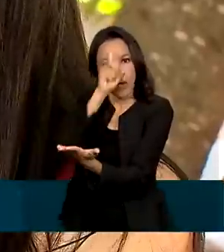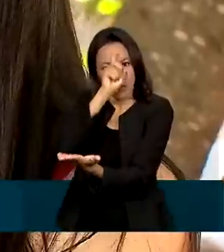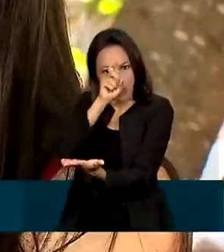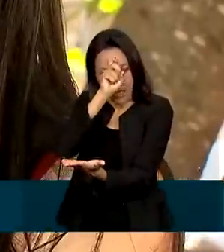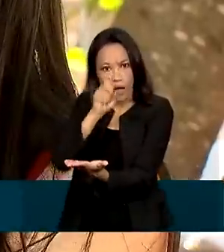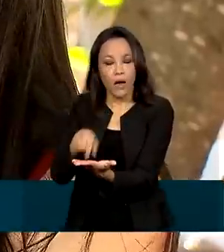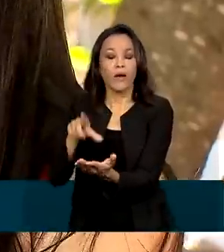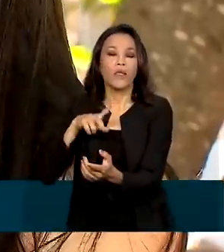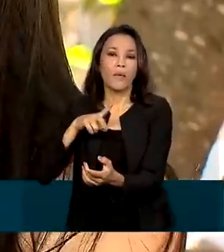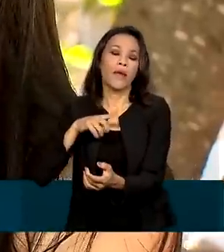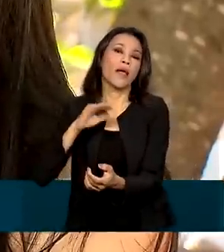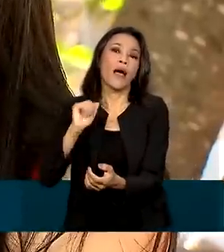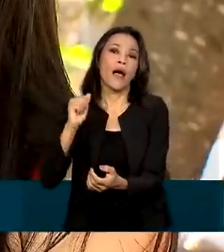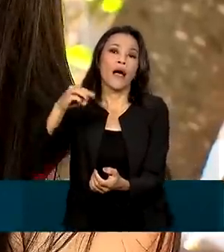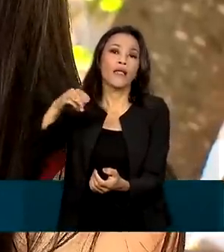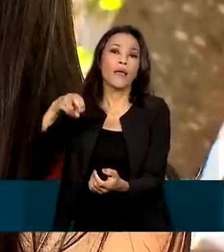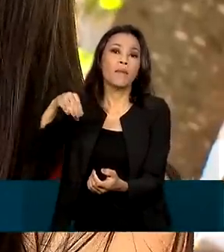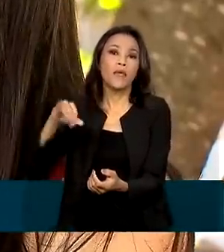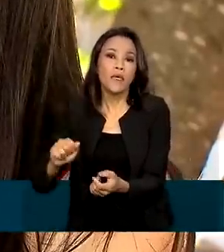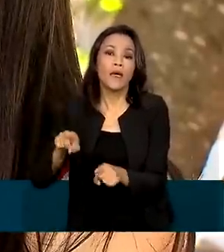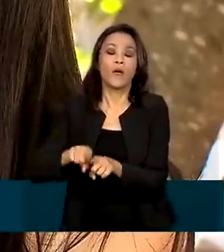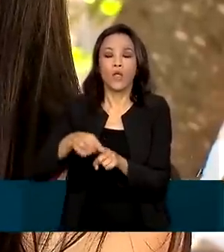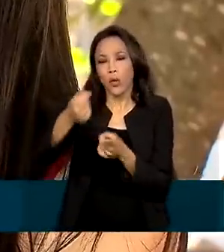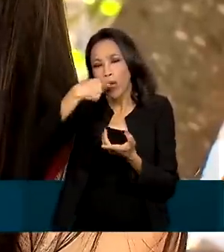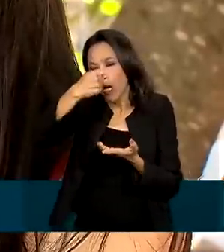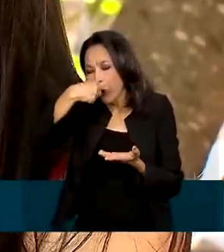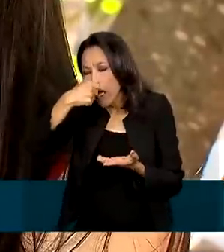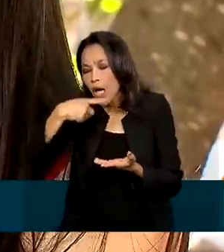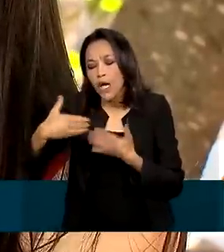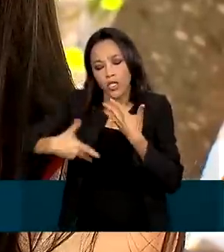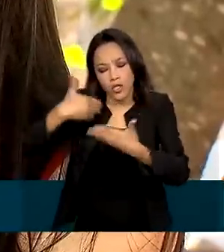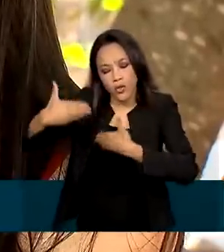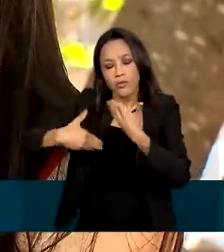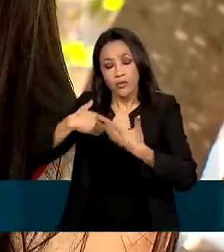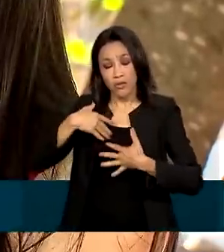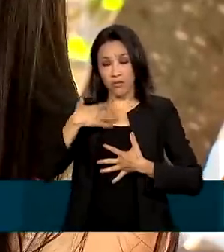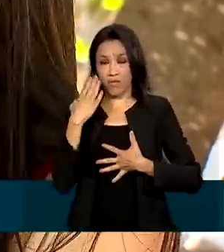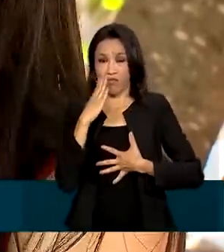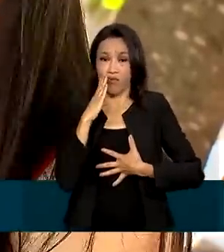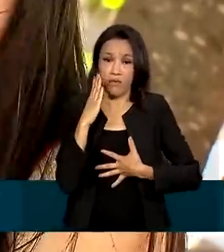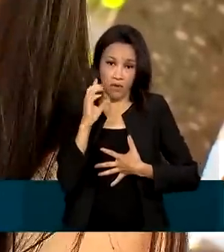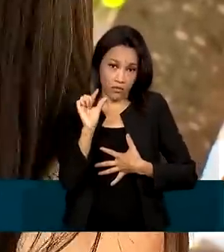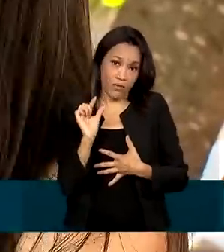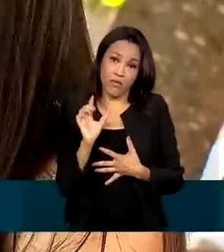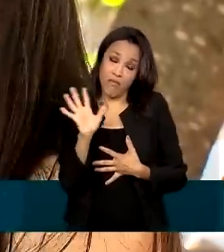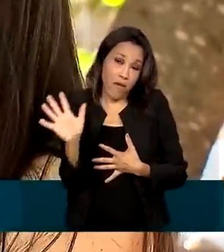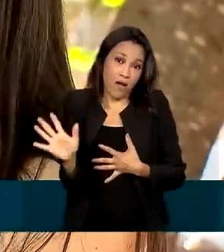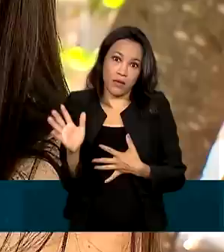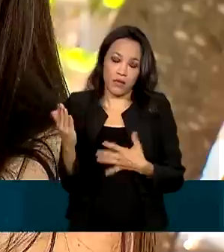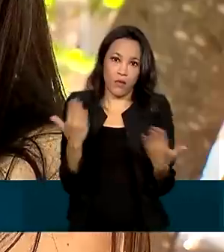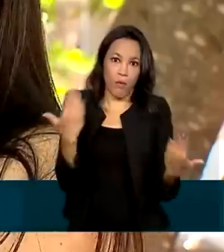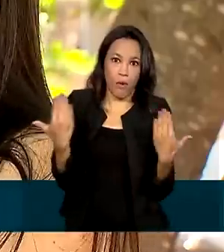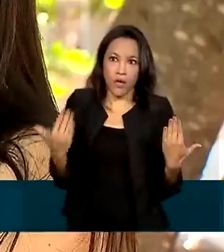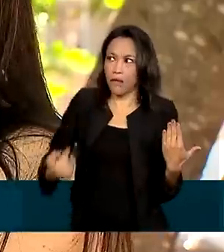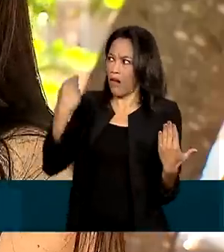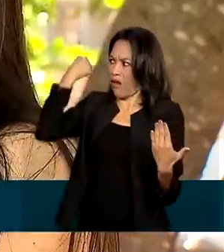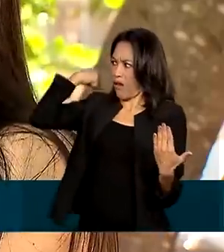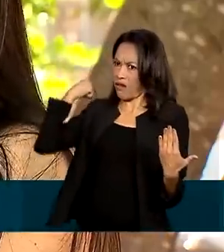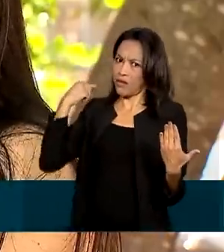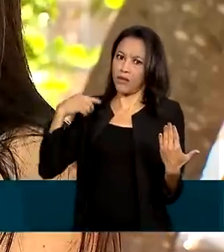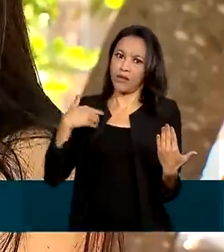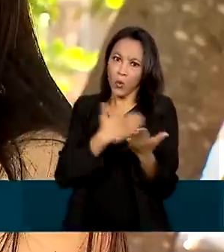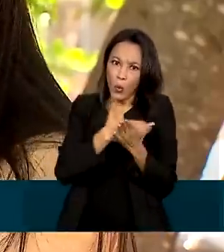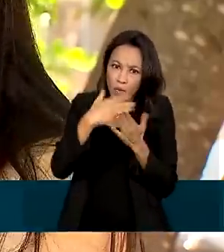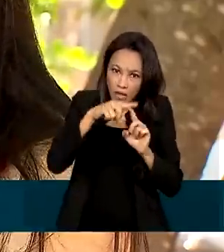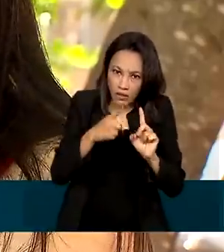cuidando certinho, tomando vitamina, melhorei aos poucos, ainda fico meio enjoada, mas em comparação ao começo, está